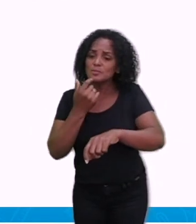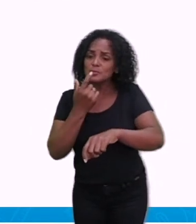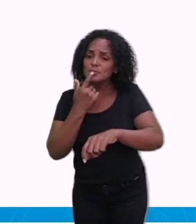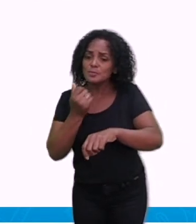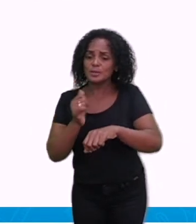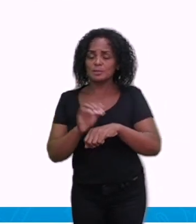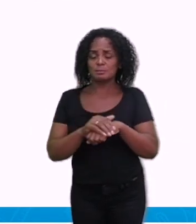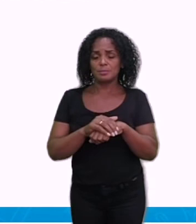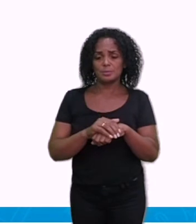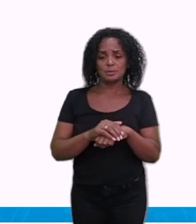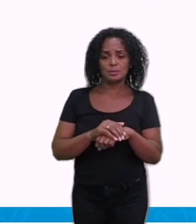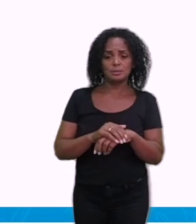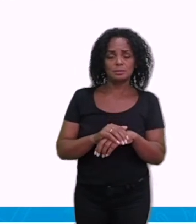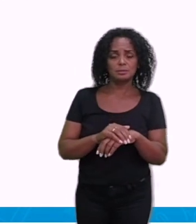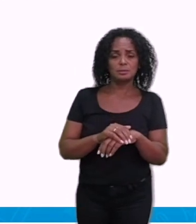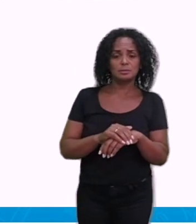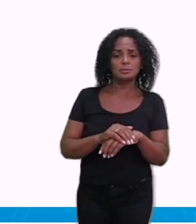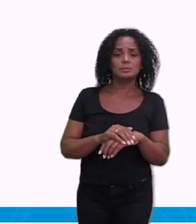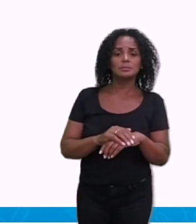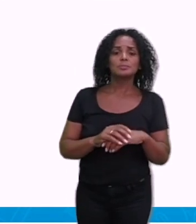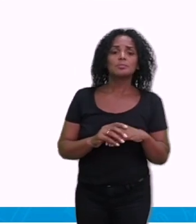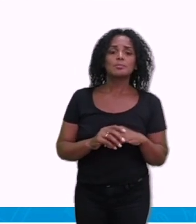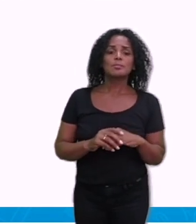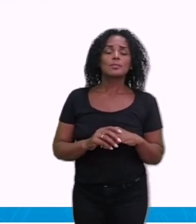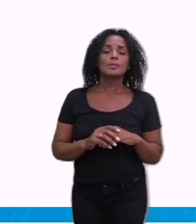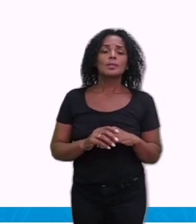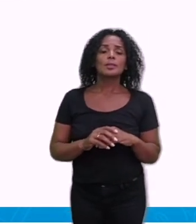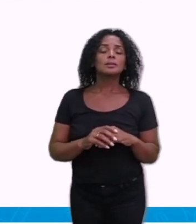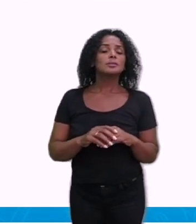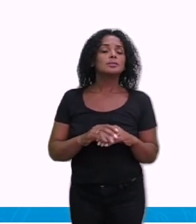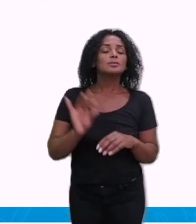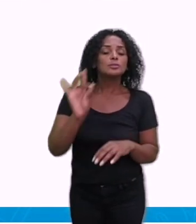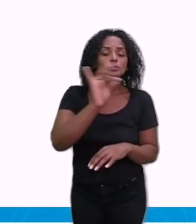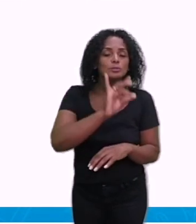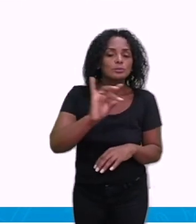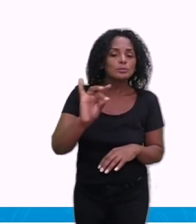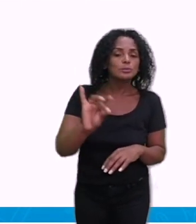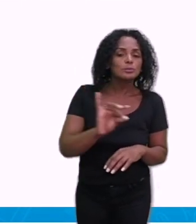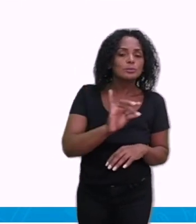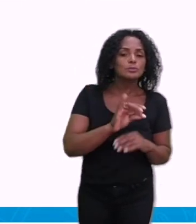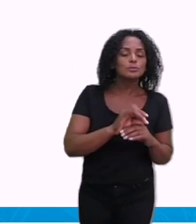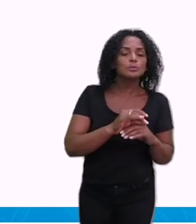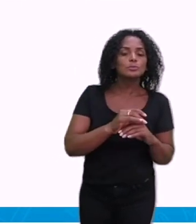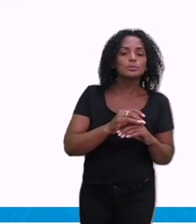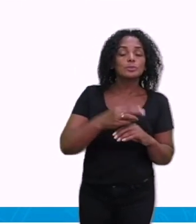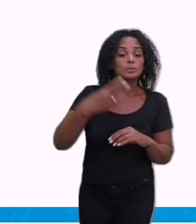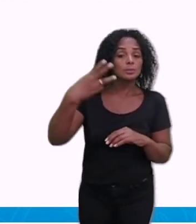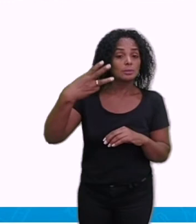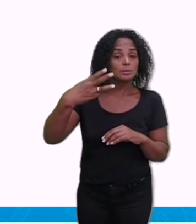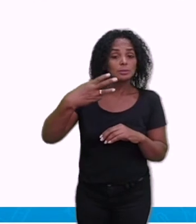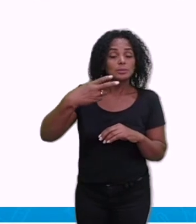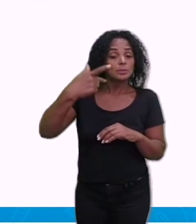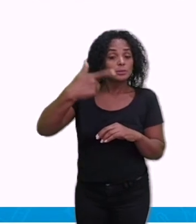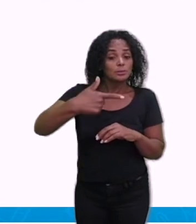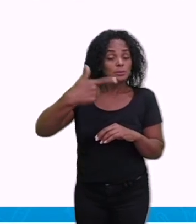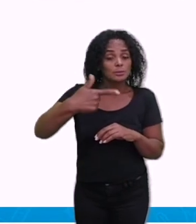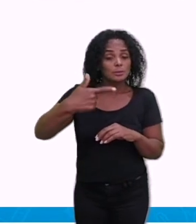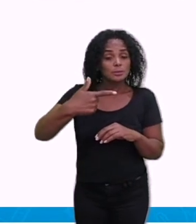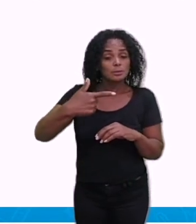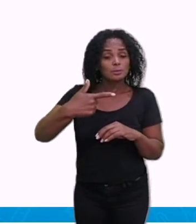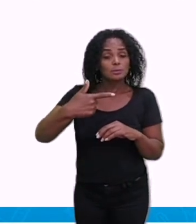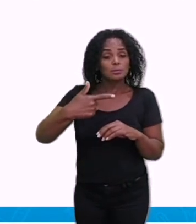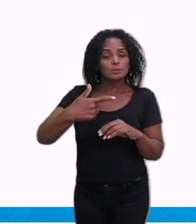presentes na zika vírus. Aqui na chikungunha, se se manifestar, tem que ser dentro das